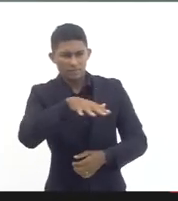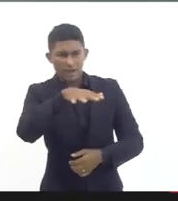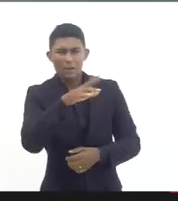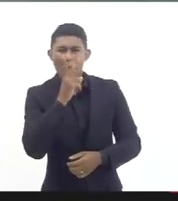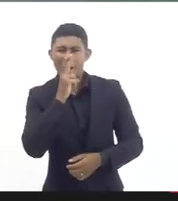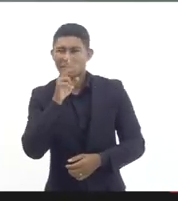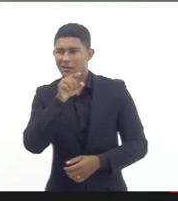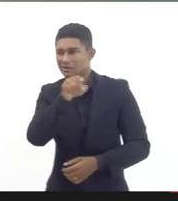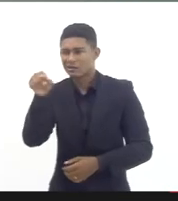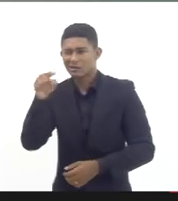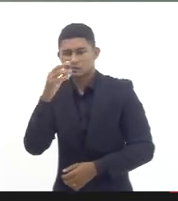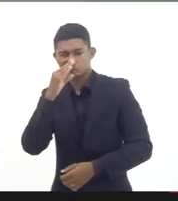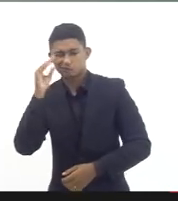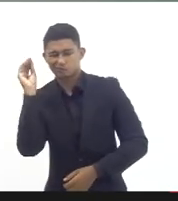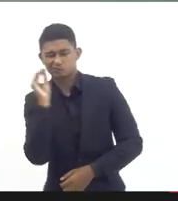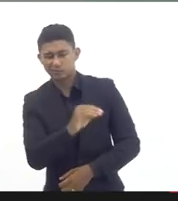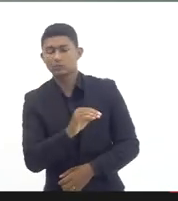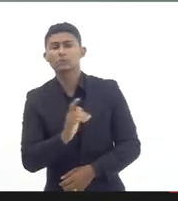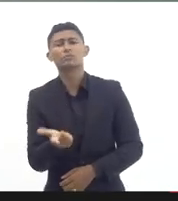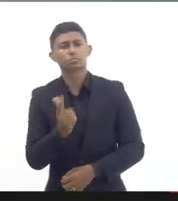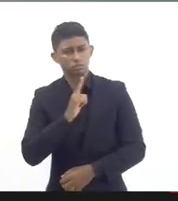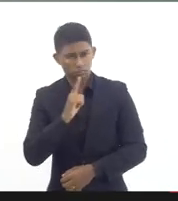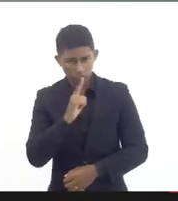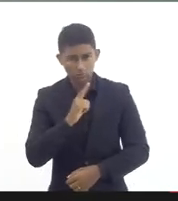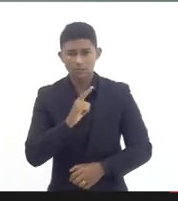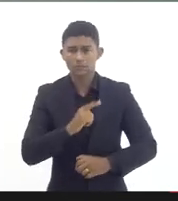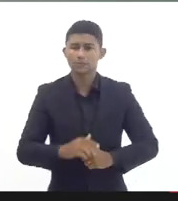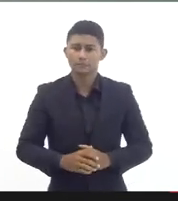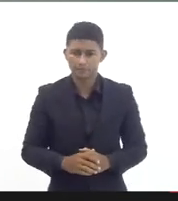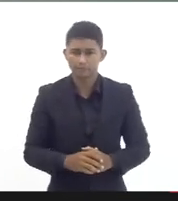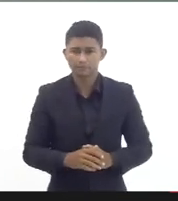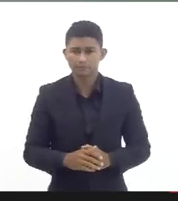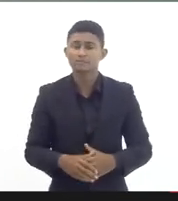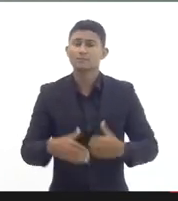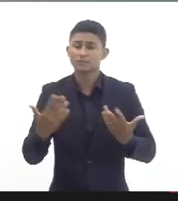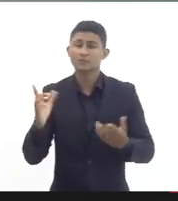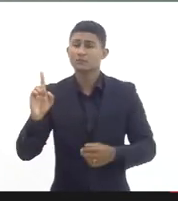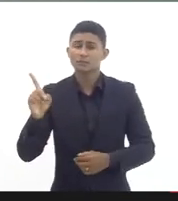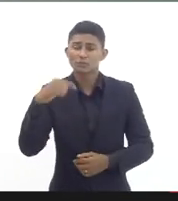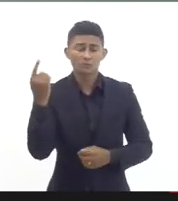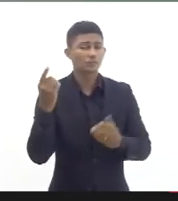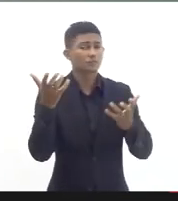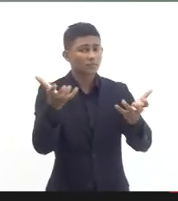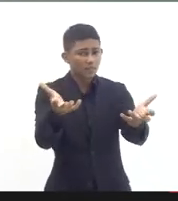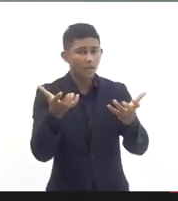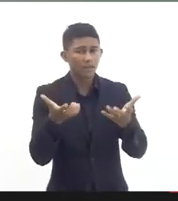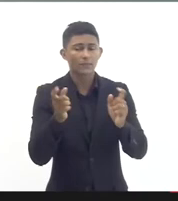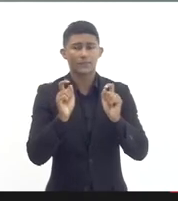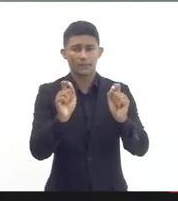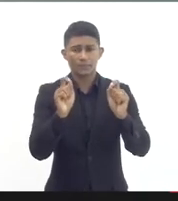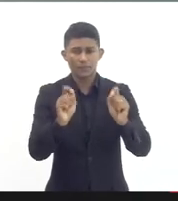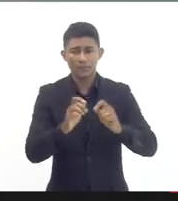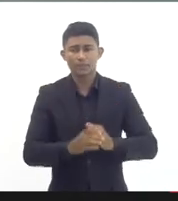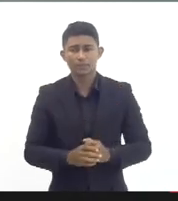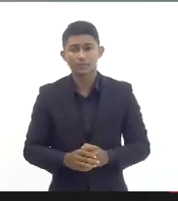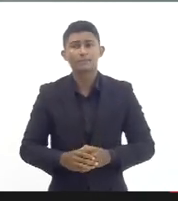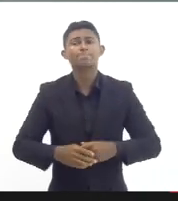para trás então o que a gente espera é que nós tenhamos